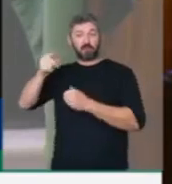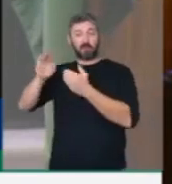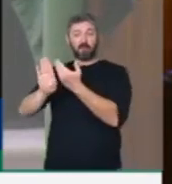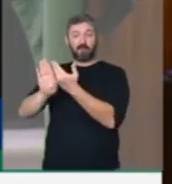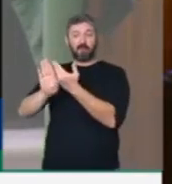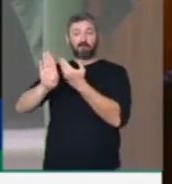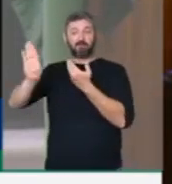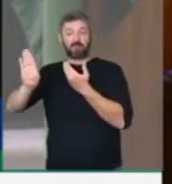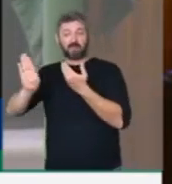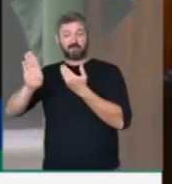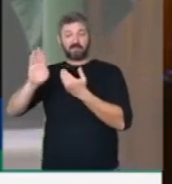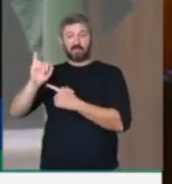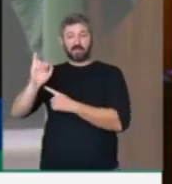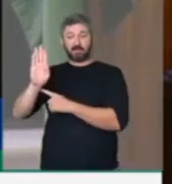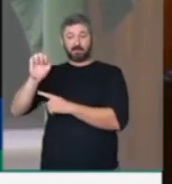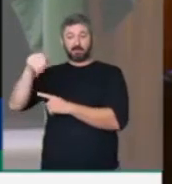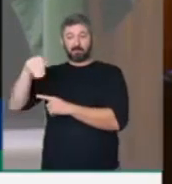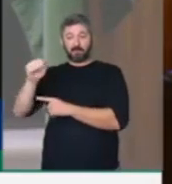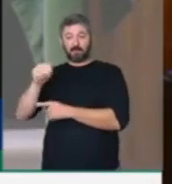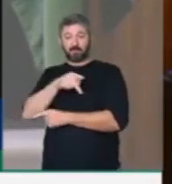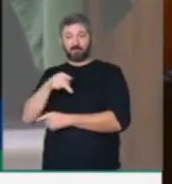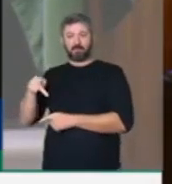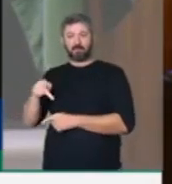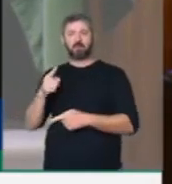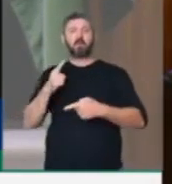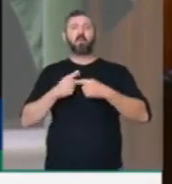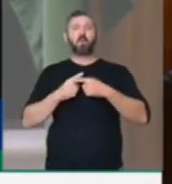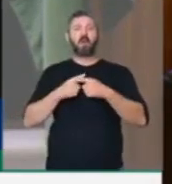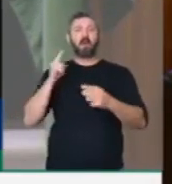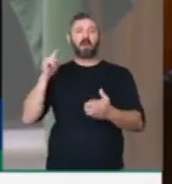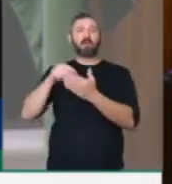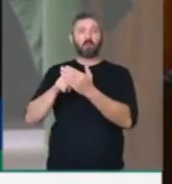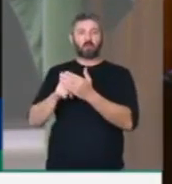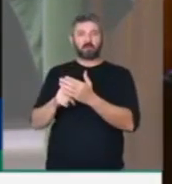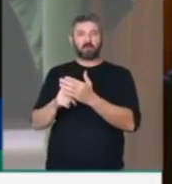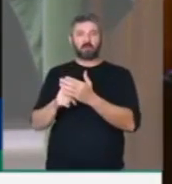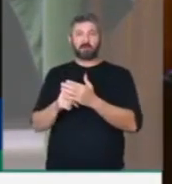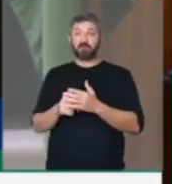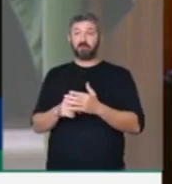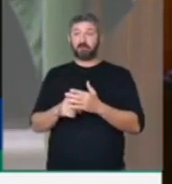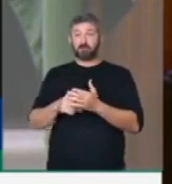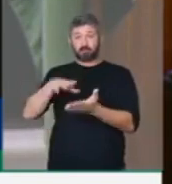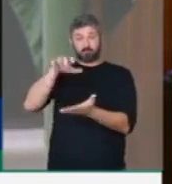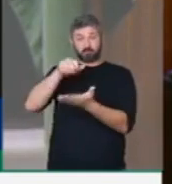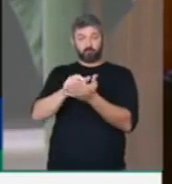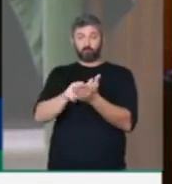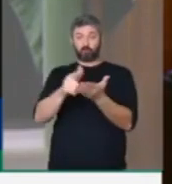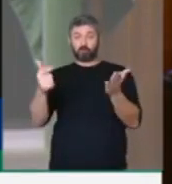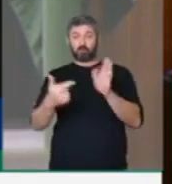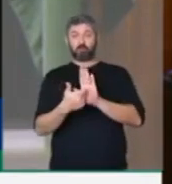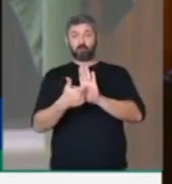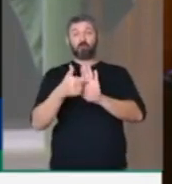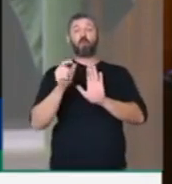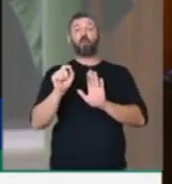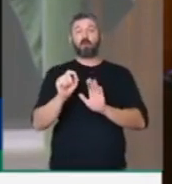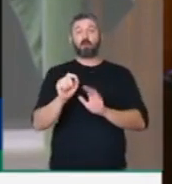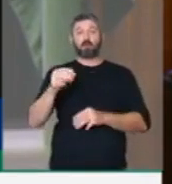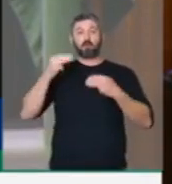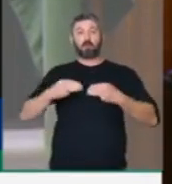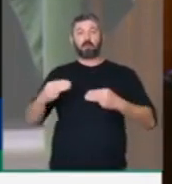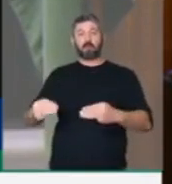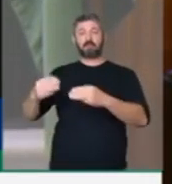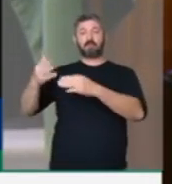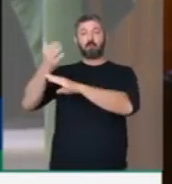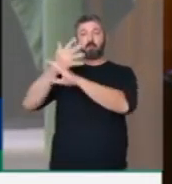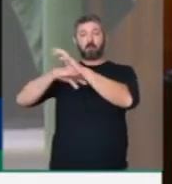presidente do IBAMA. Qual é a denúncia ou acusação, pelo menos que constam nos jornais, de que o Ministério do Meio